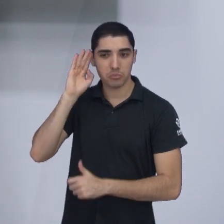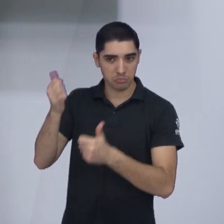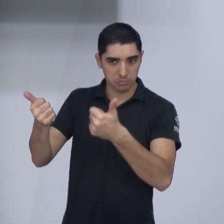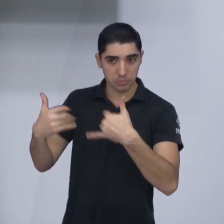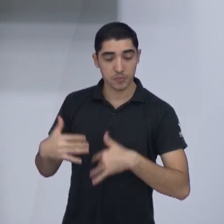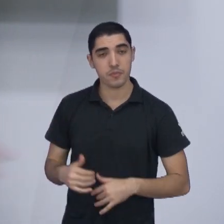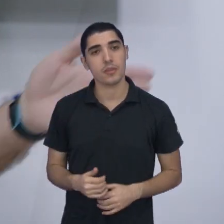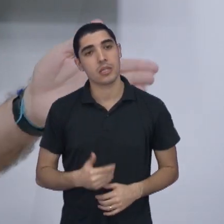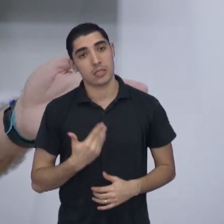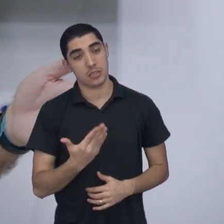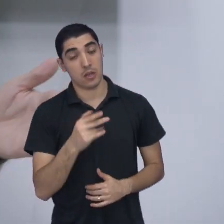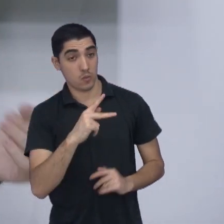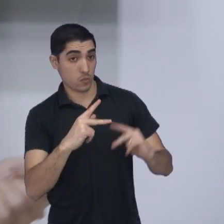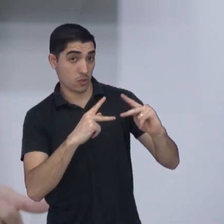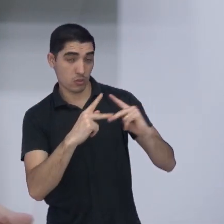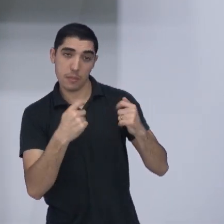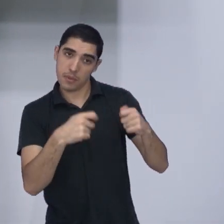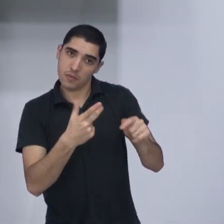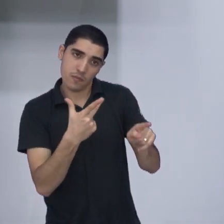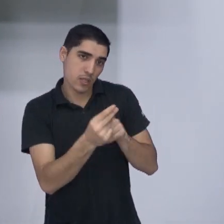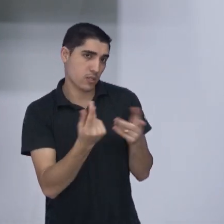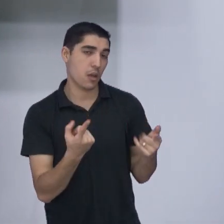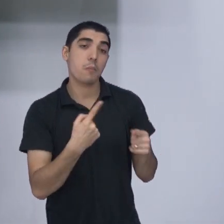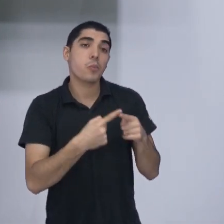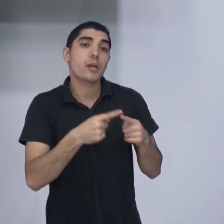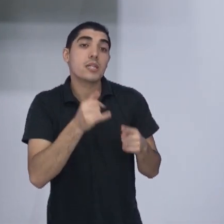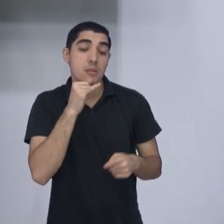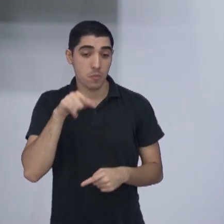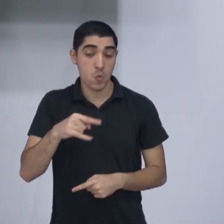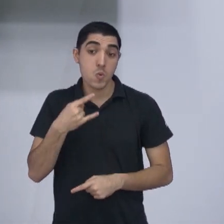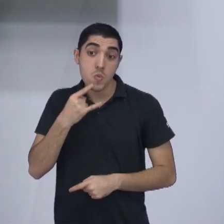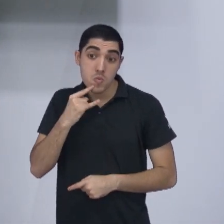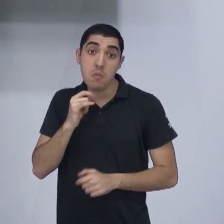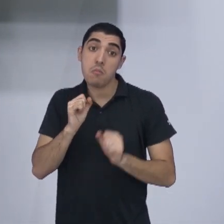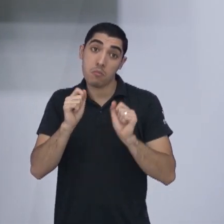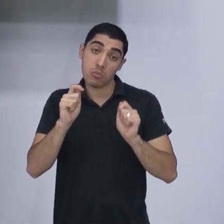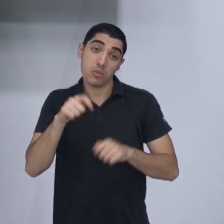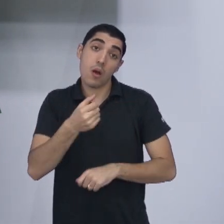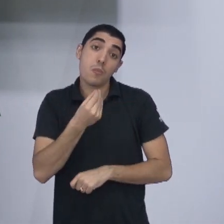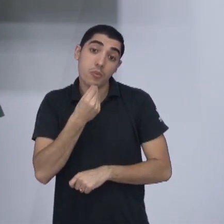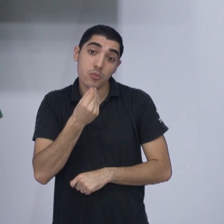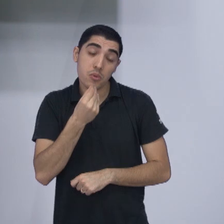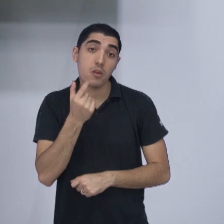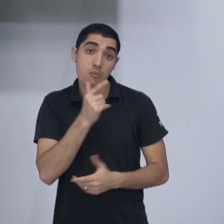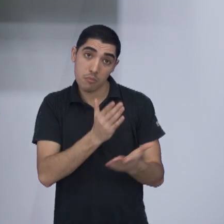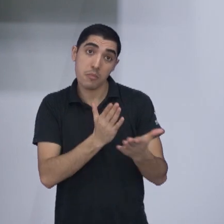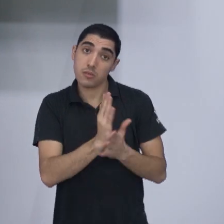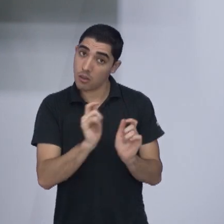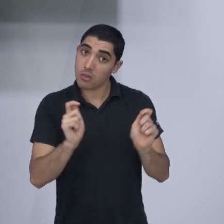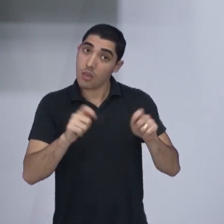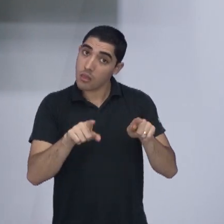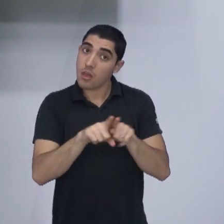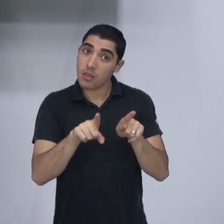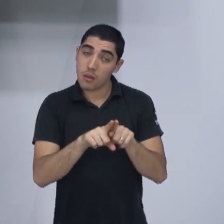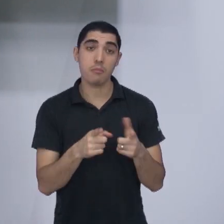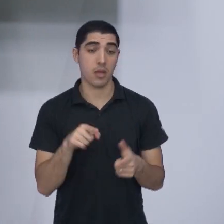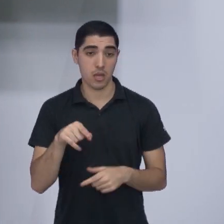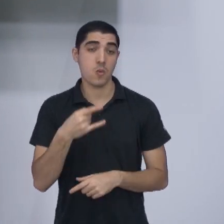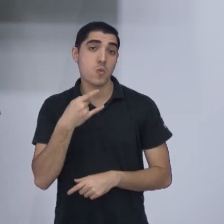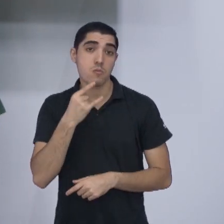São José tem que fazer a parte dele, até porque o 15 de Piracicaba também corre por fora aí, está em último agora, mas exatamente, vem para